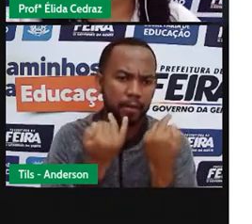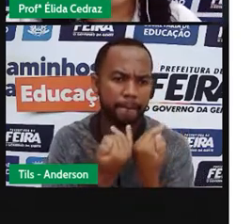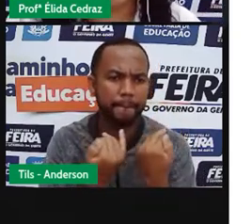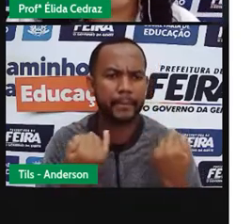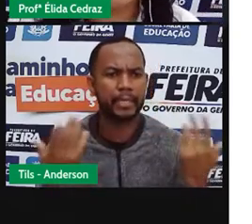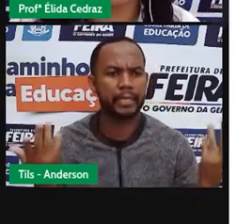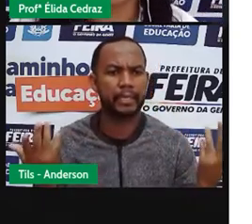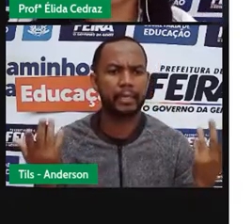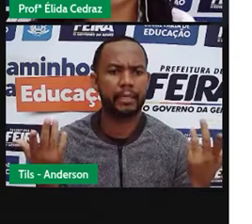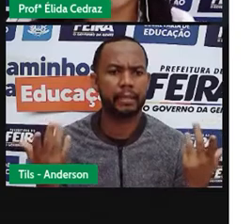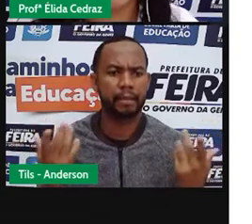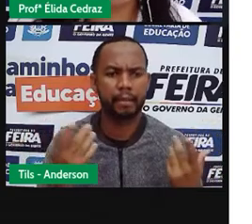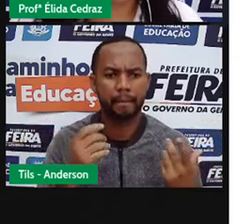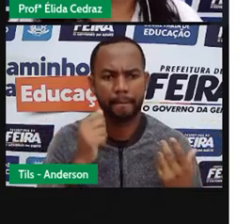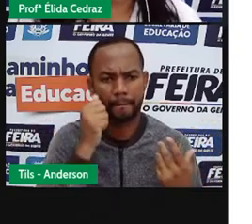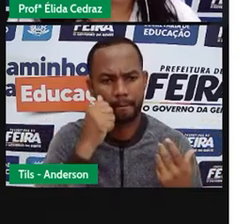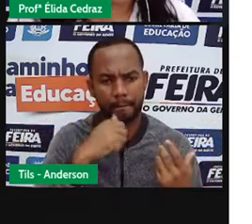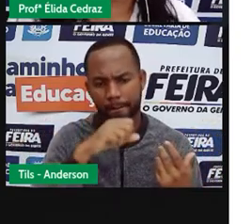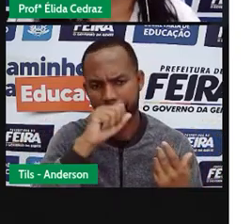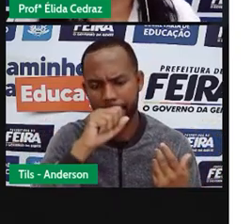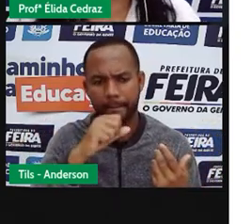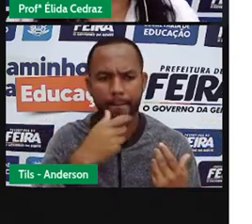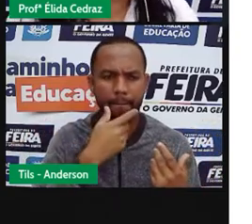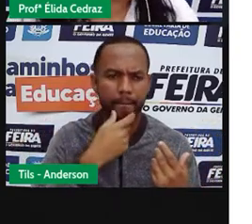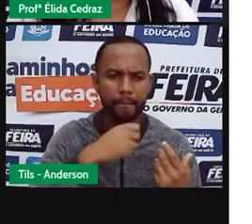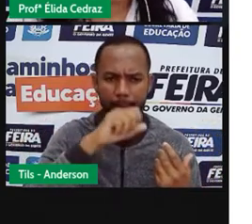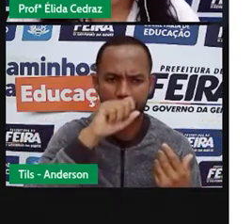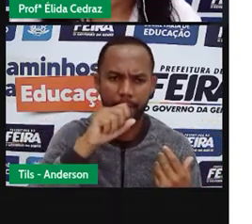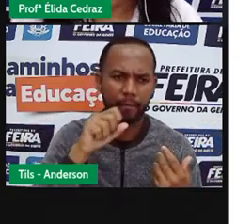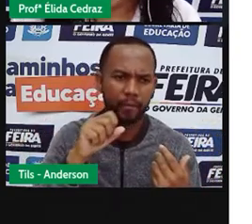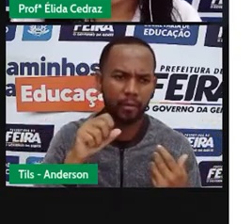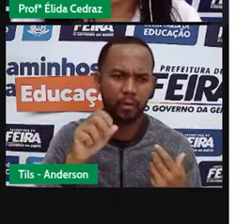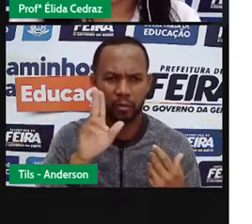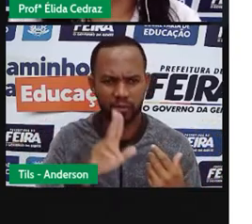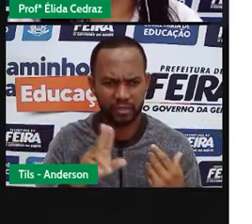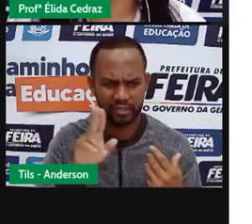bisavós, que os nossos ancestrais utilizavam?